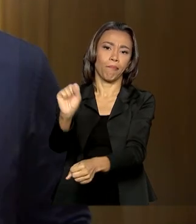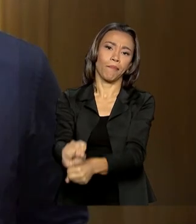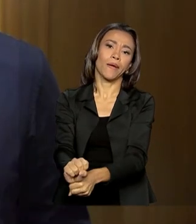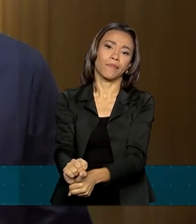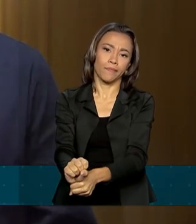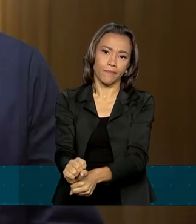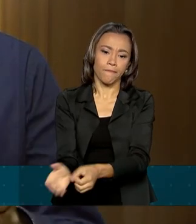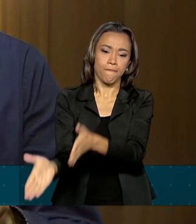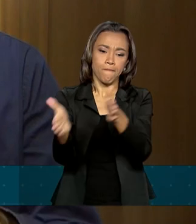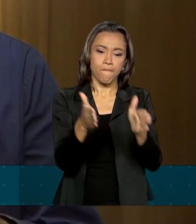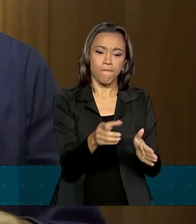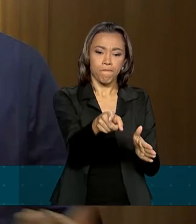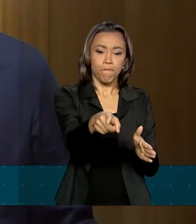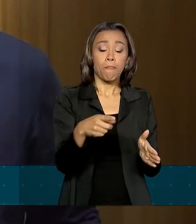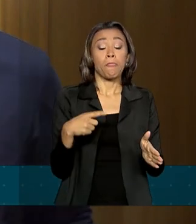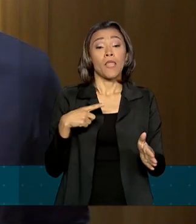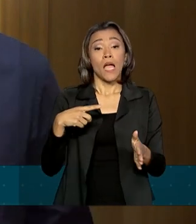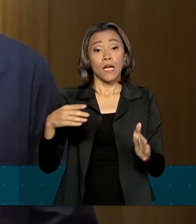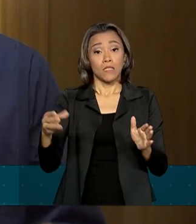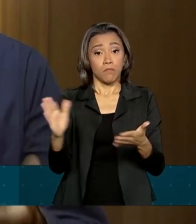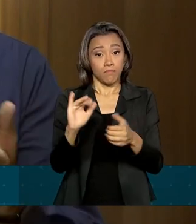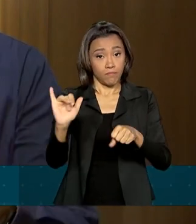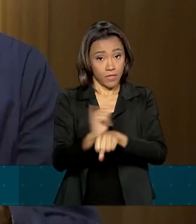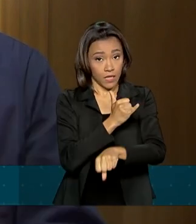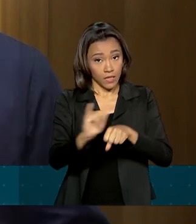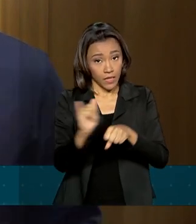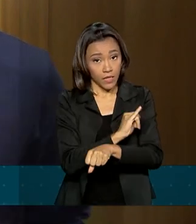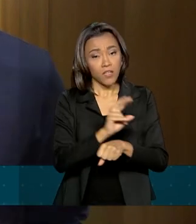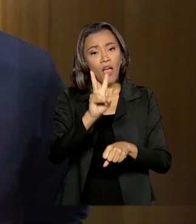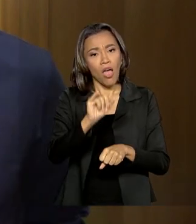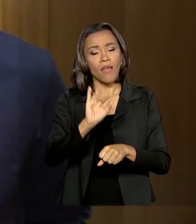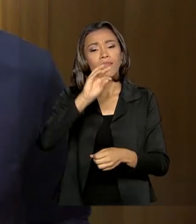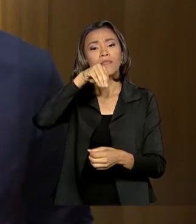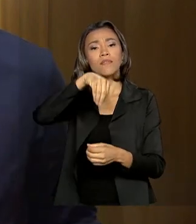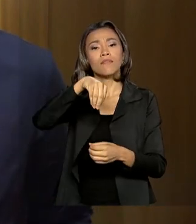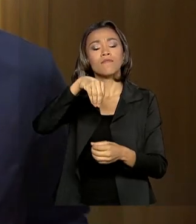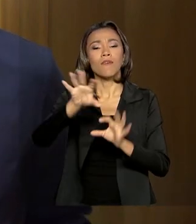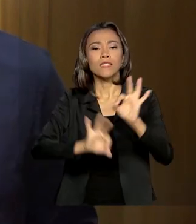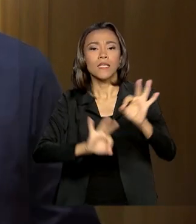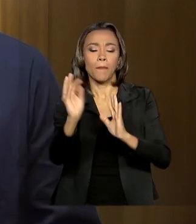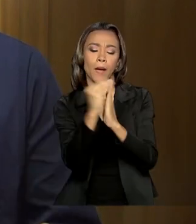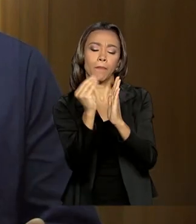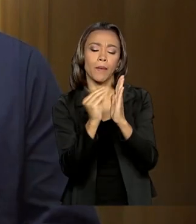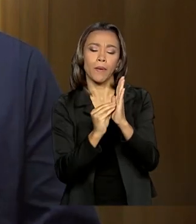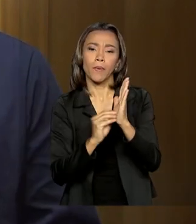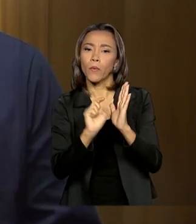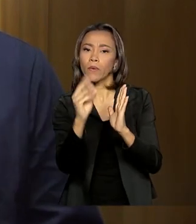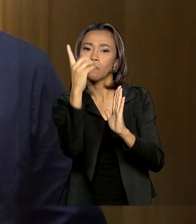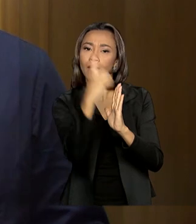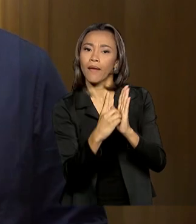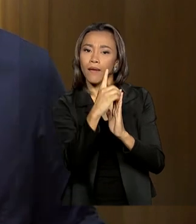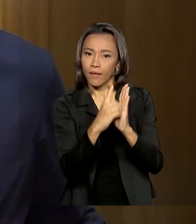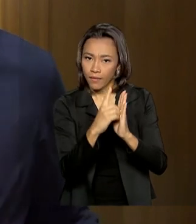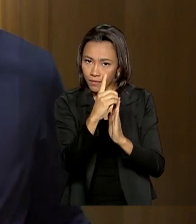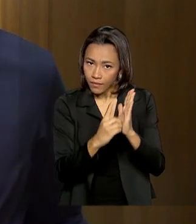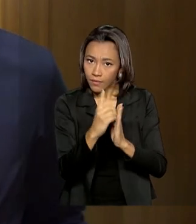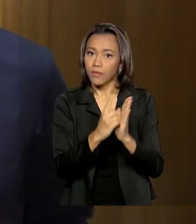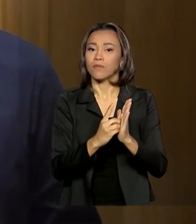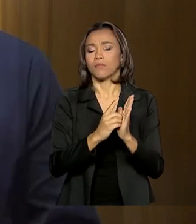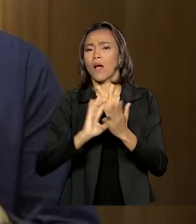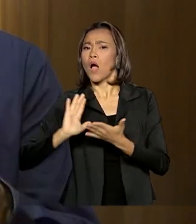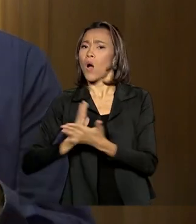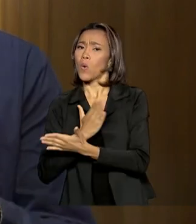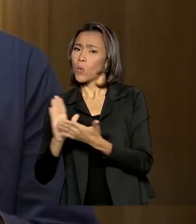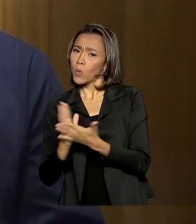anunciadas vão fazer parte de um decreto que deverá ser publicado nos próximos dias. Alguns procedimentos serão simplificados,